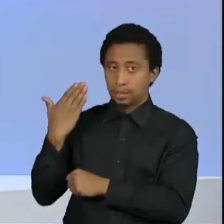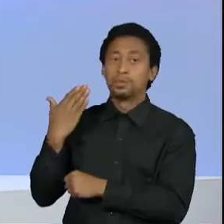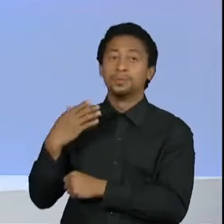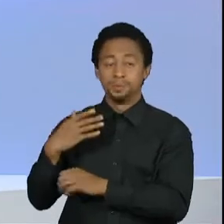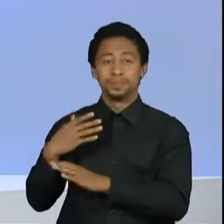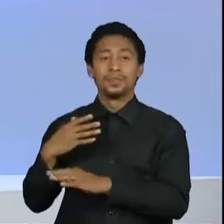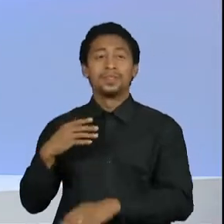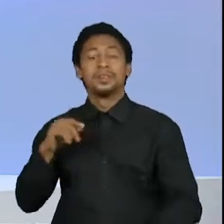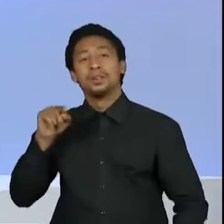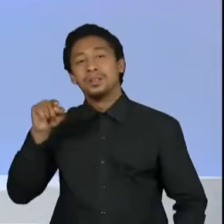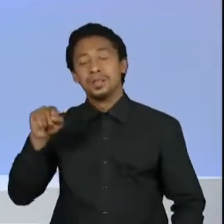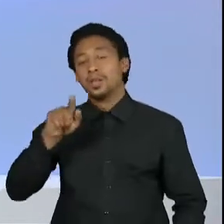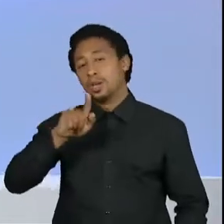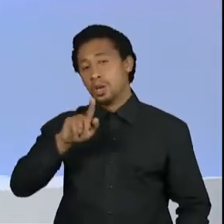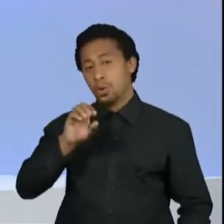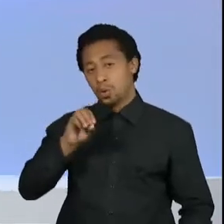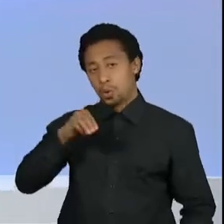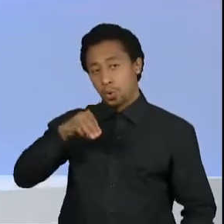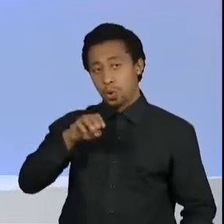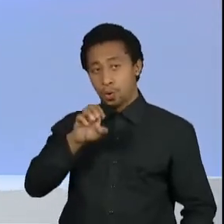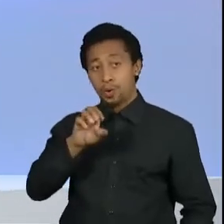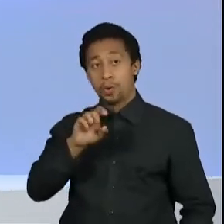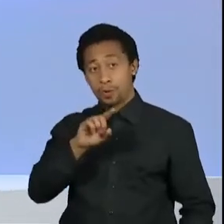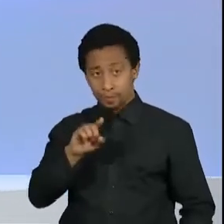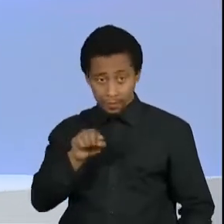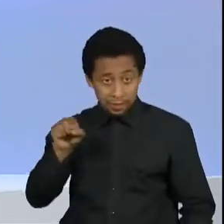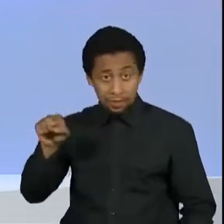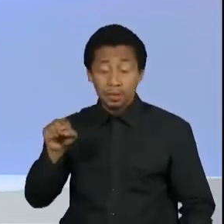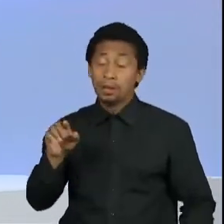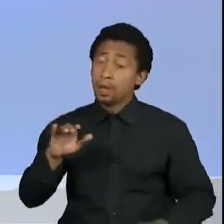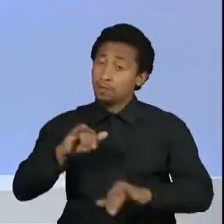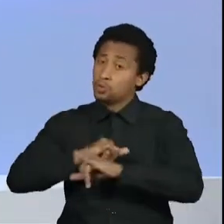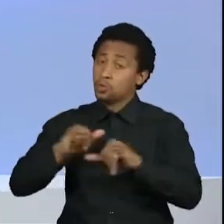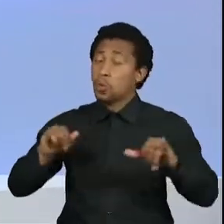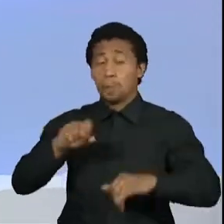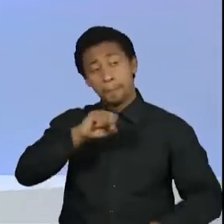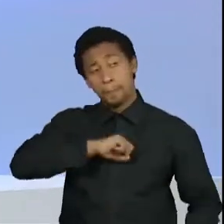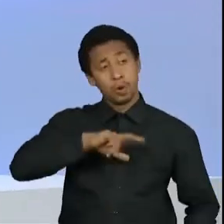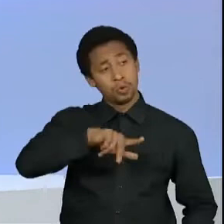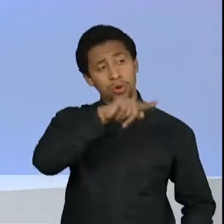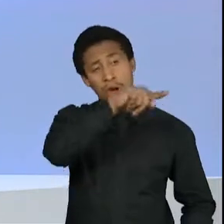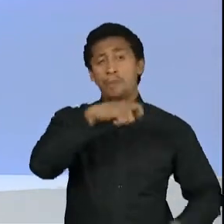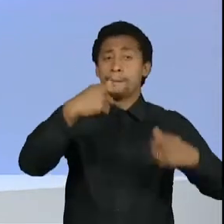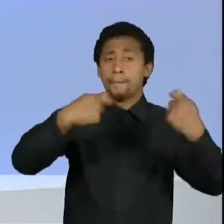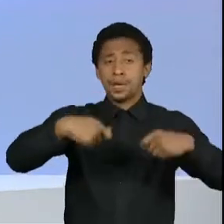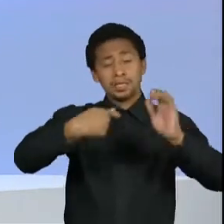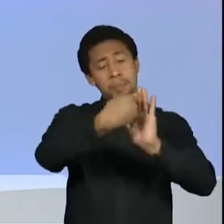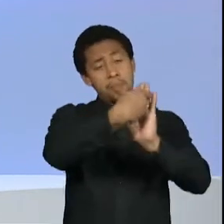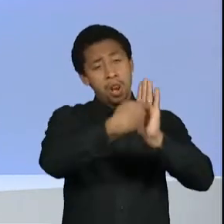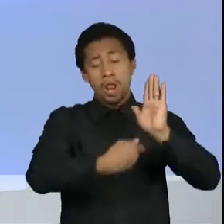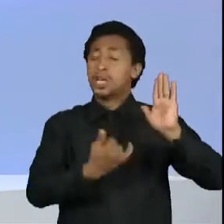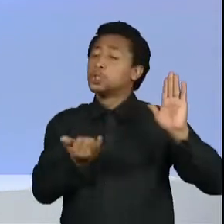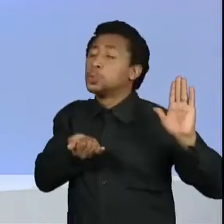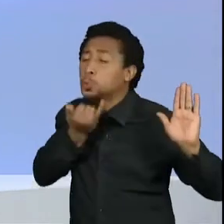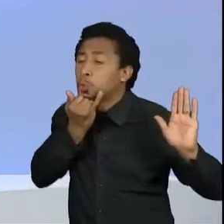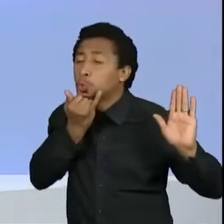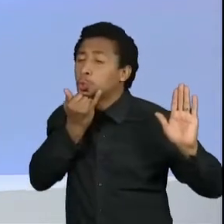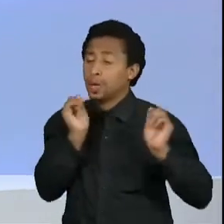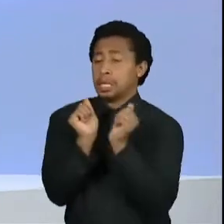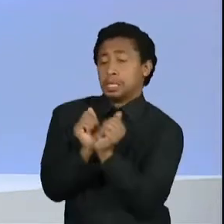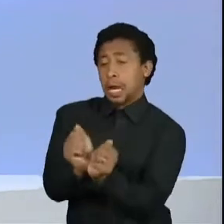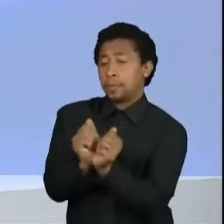pelo seu passado escravista e recebeu críticas e até ameaças por causa dessa fala dele.